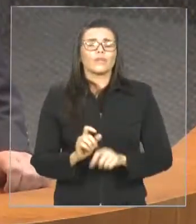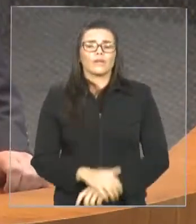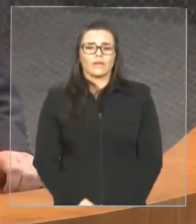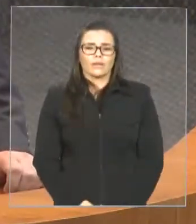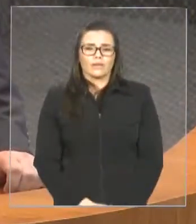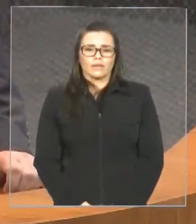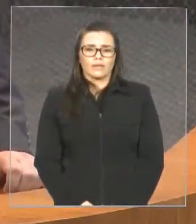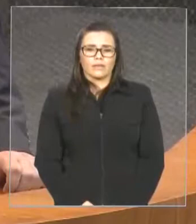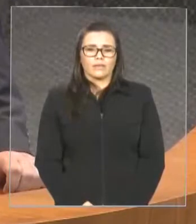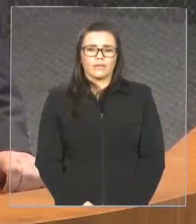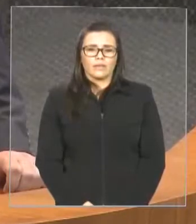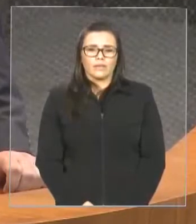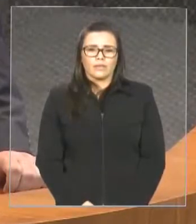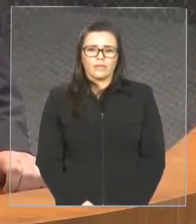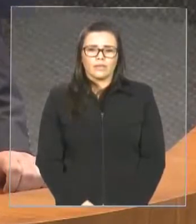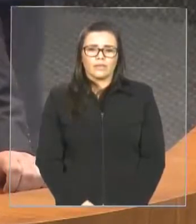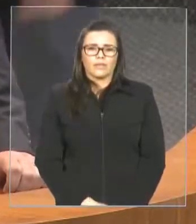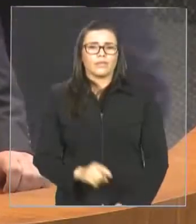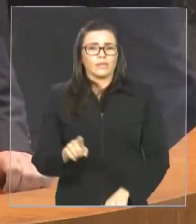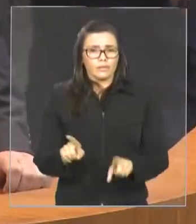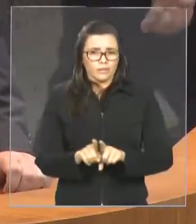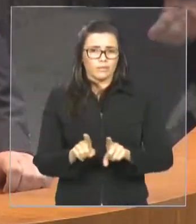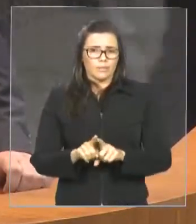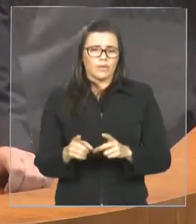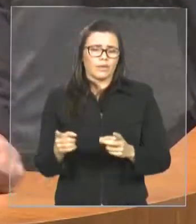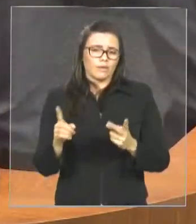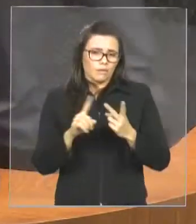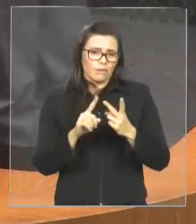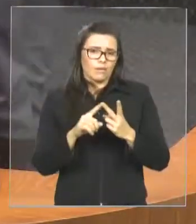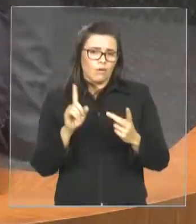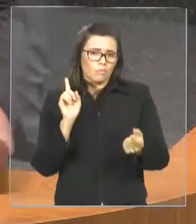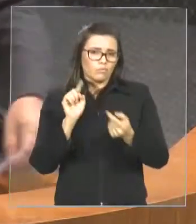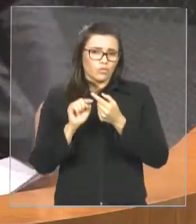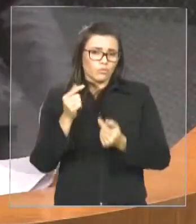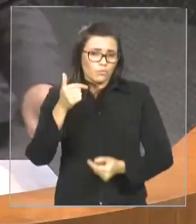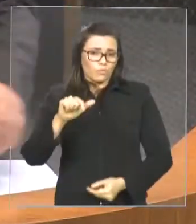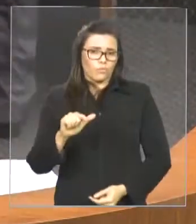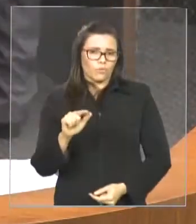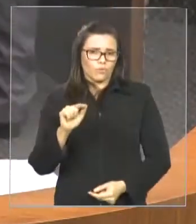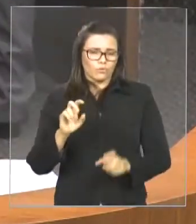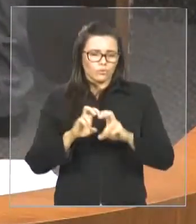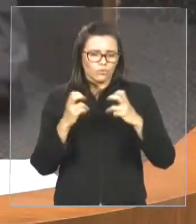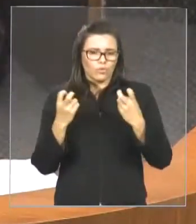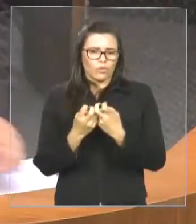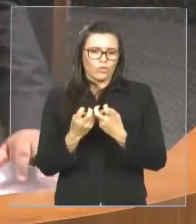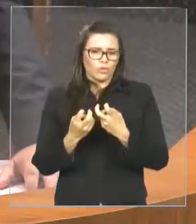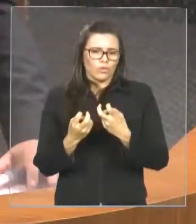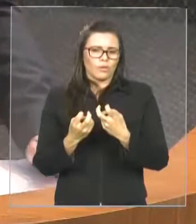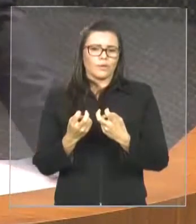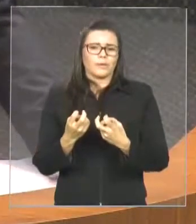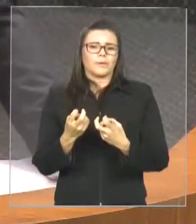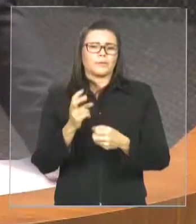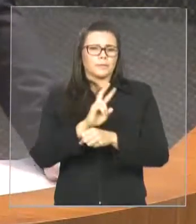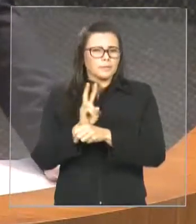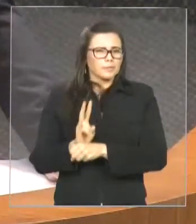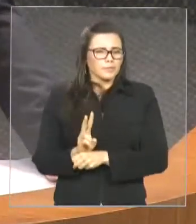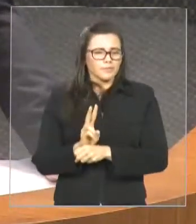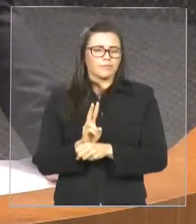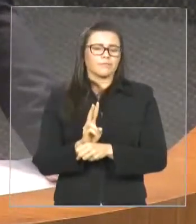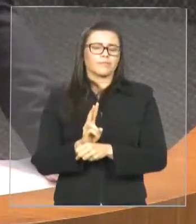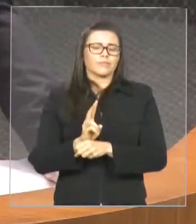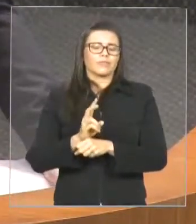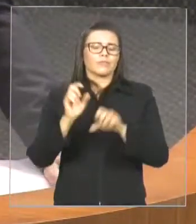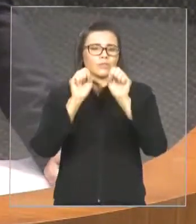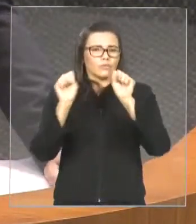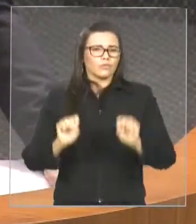que também faz parte da frente parlamentar em defesa do sistema de bonificação